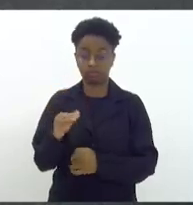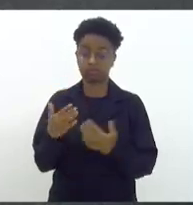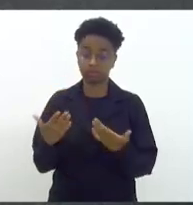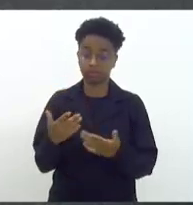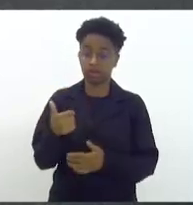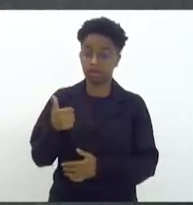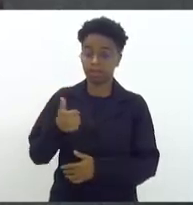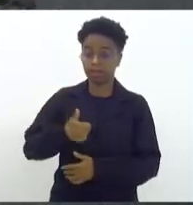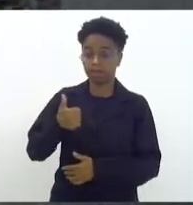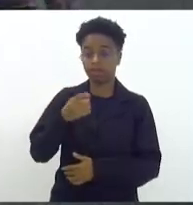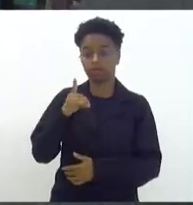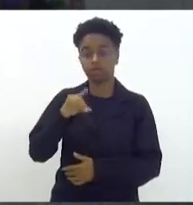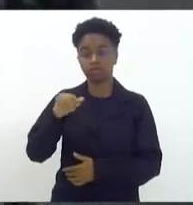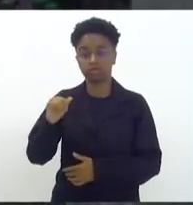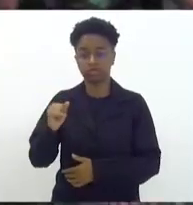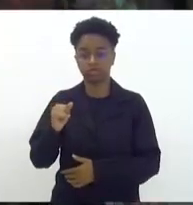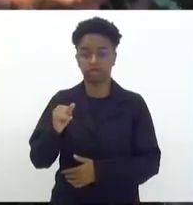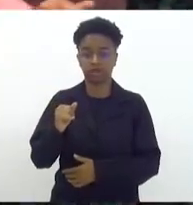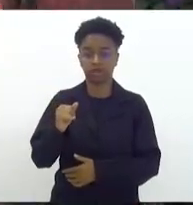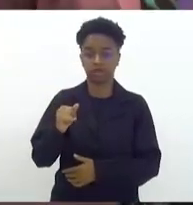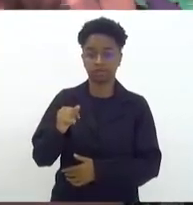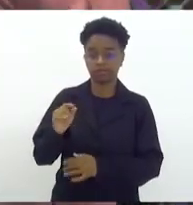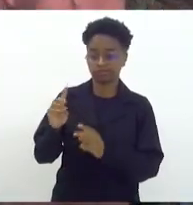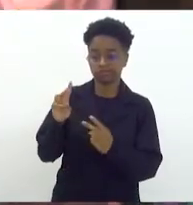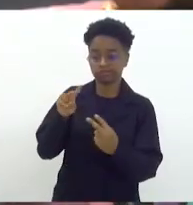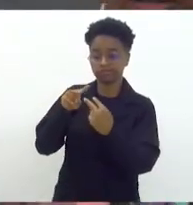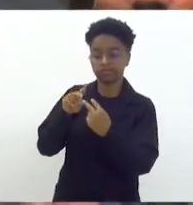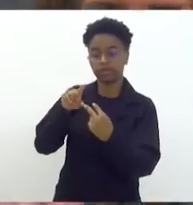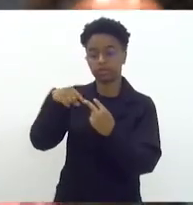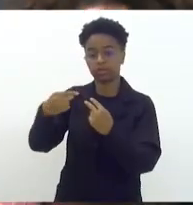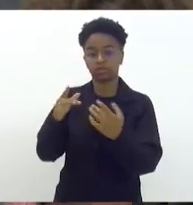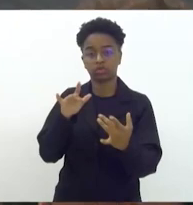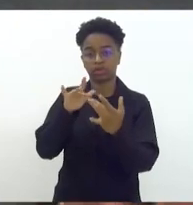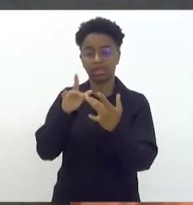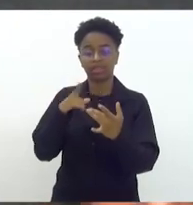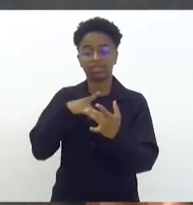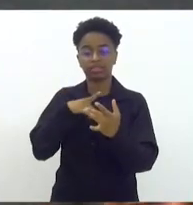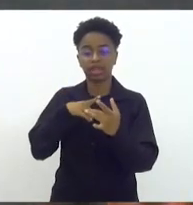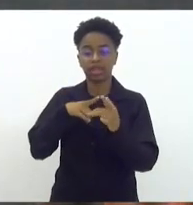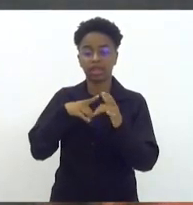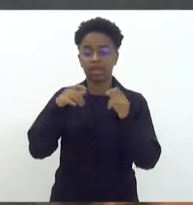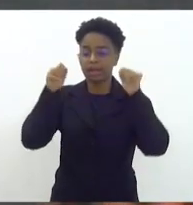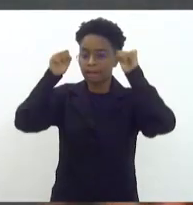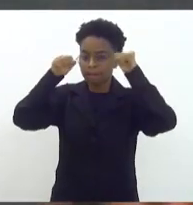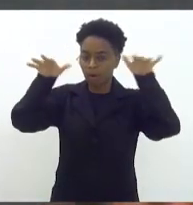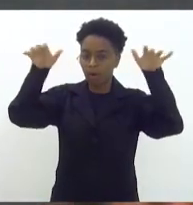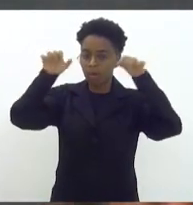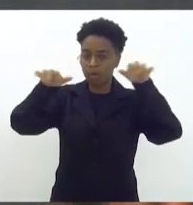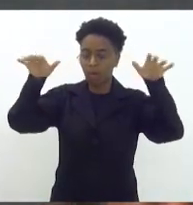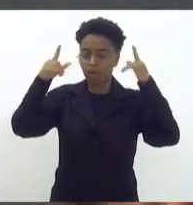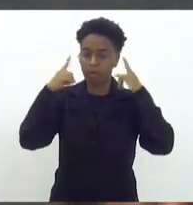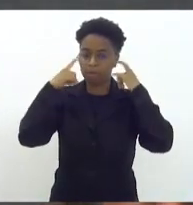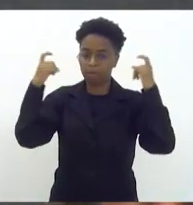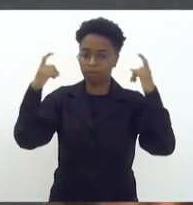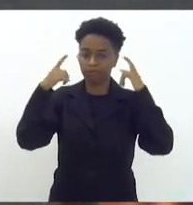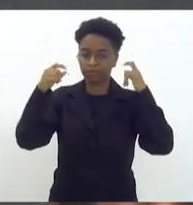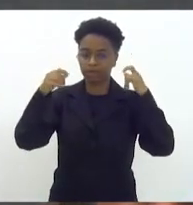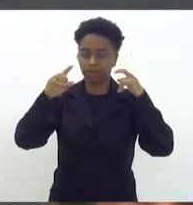e os botos eles têm um tipo de sonar que nem os morcegos, eles emitem,